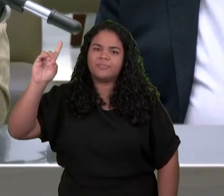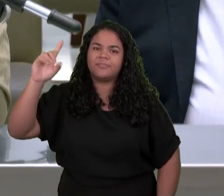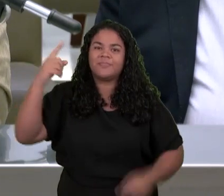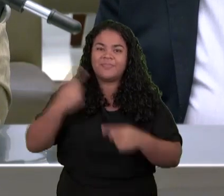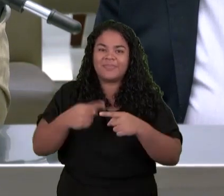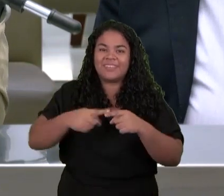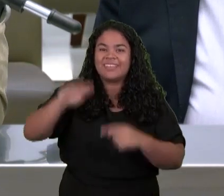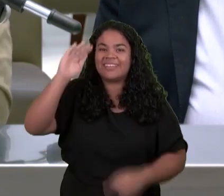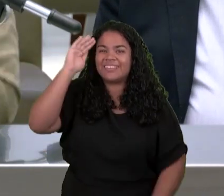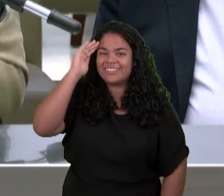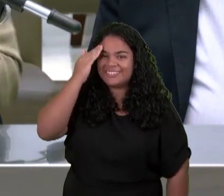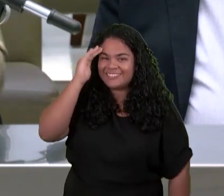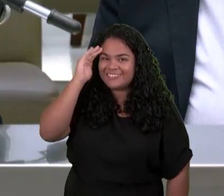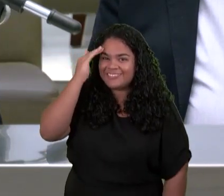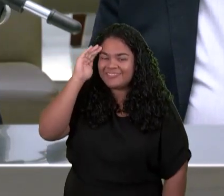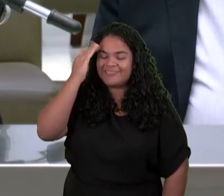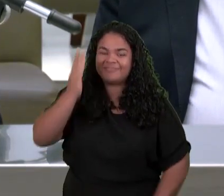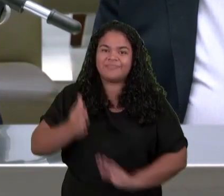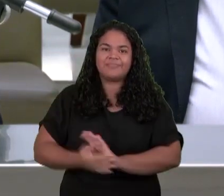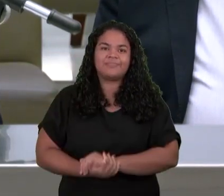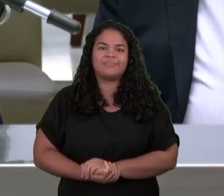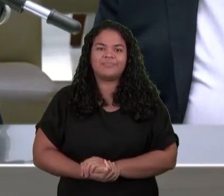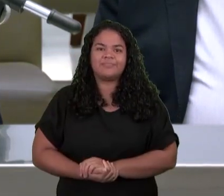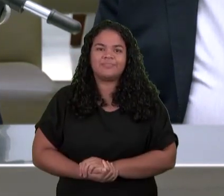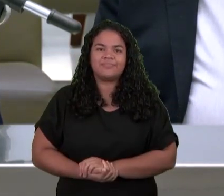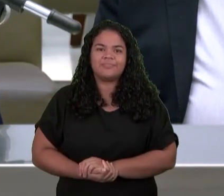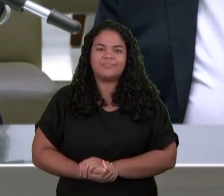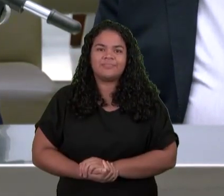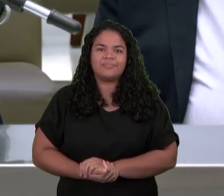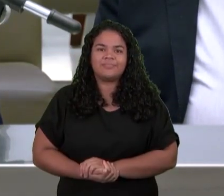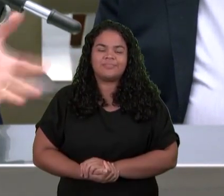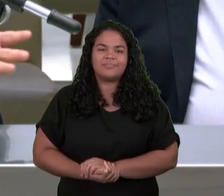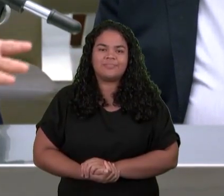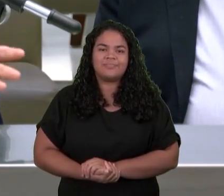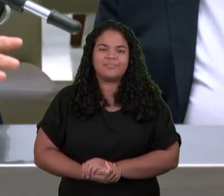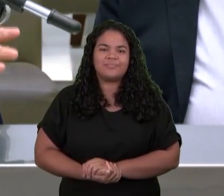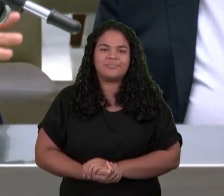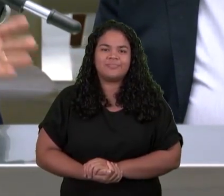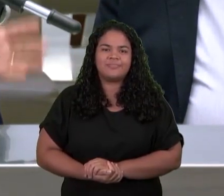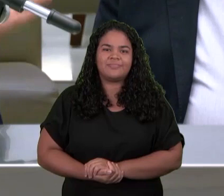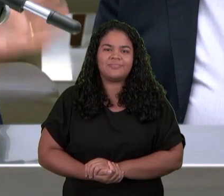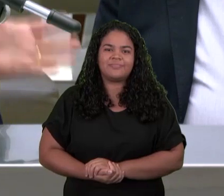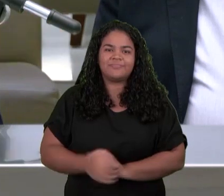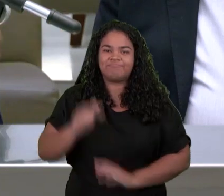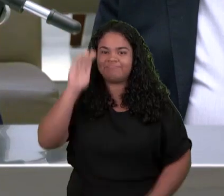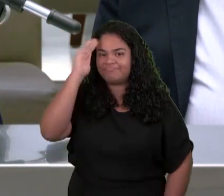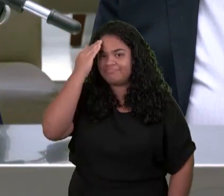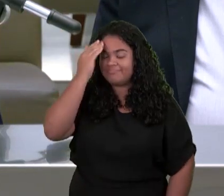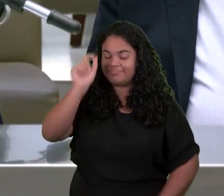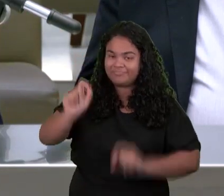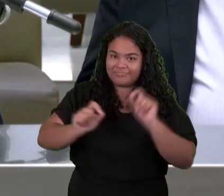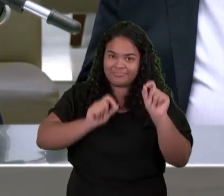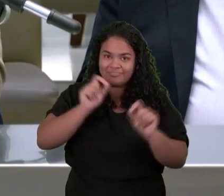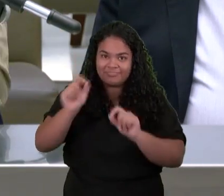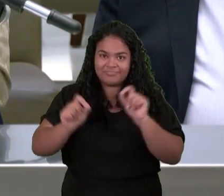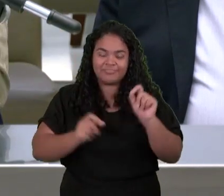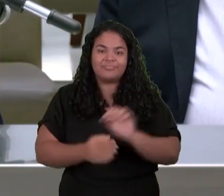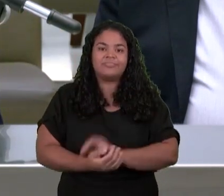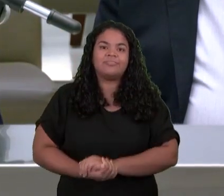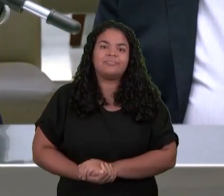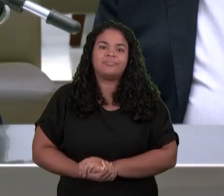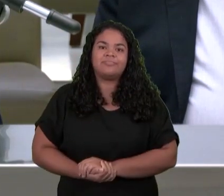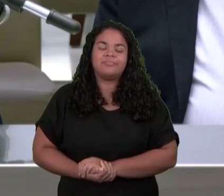havia Uma pessoa Embora Compondo A trindade E é claro Que Conforme O credo Atanasiano